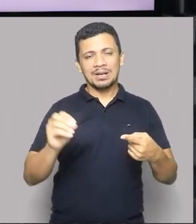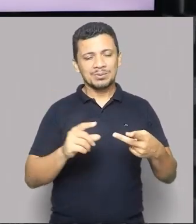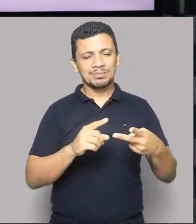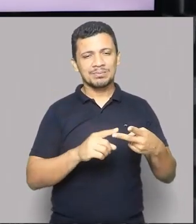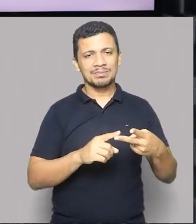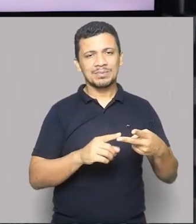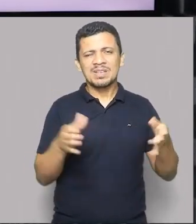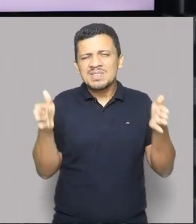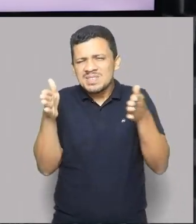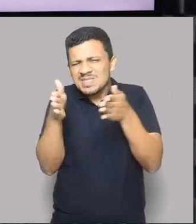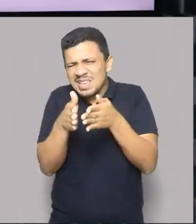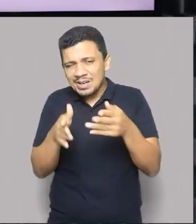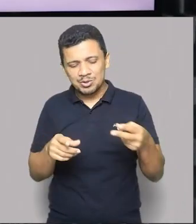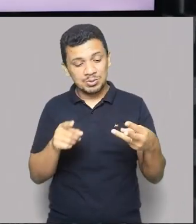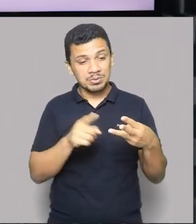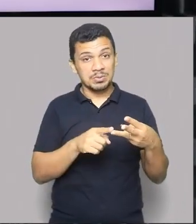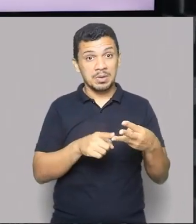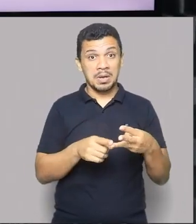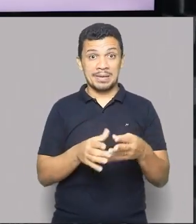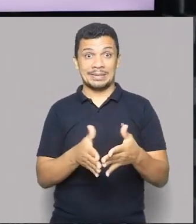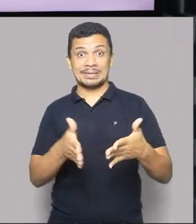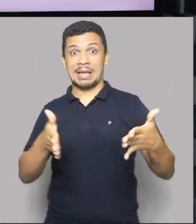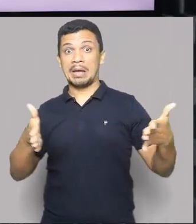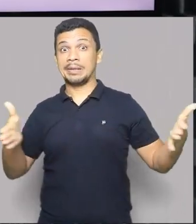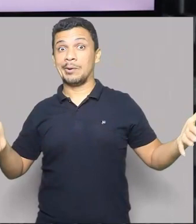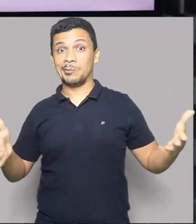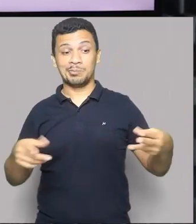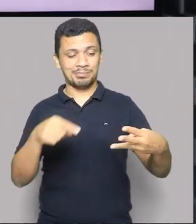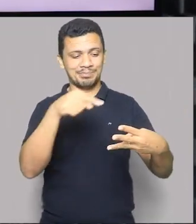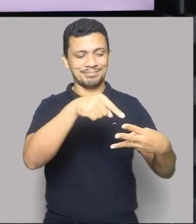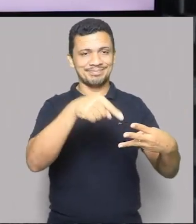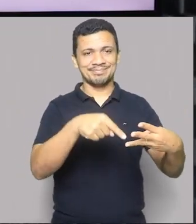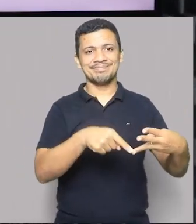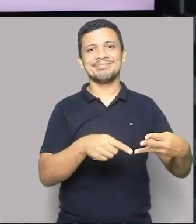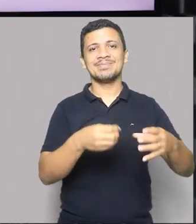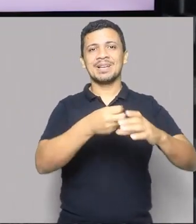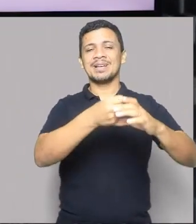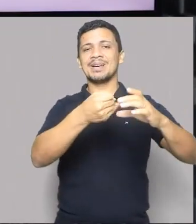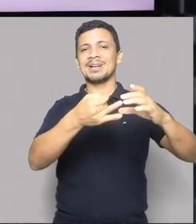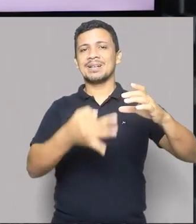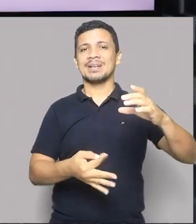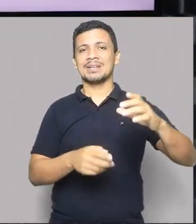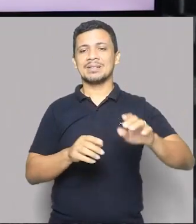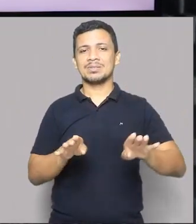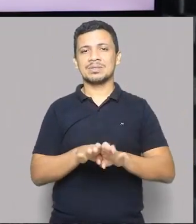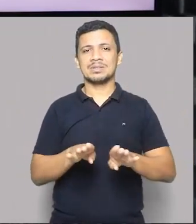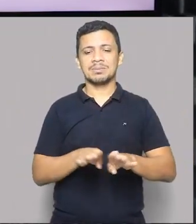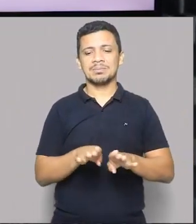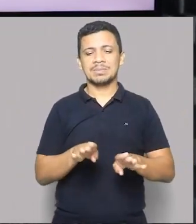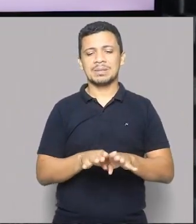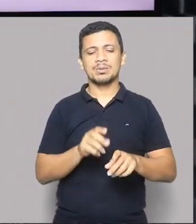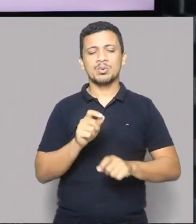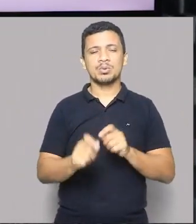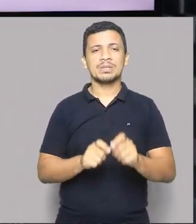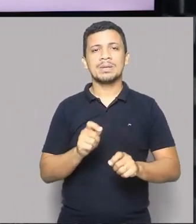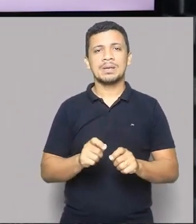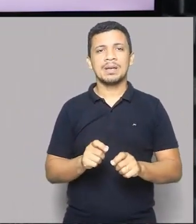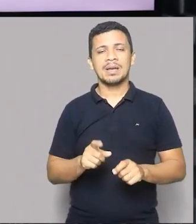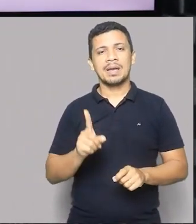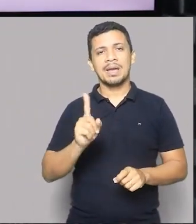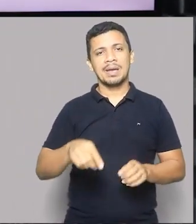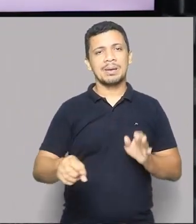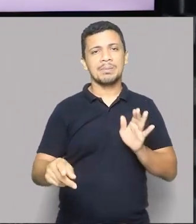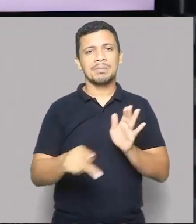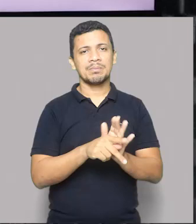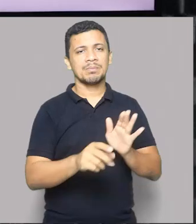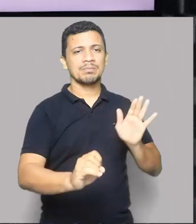Cada bioma, ele acaba sendo caracterizado por espécies endêmicas, que é a identidade do